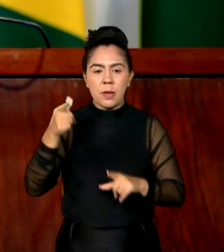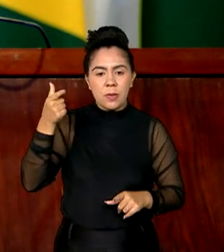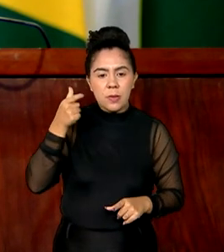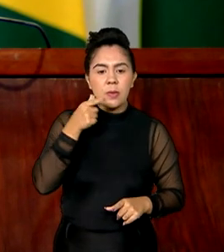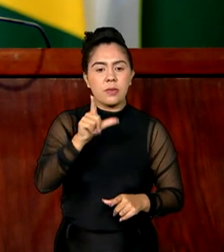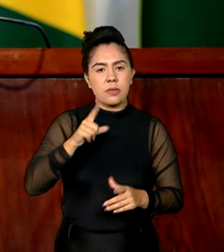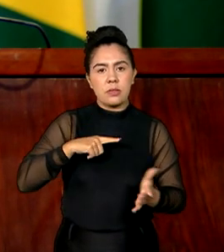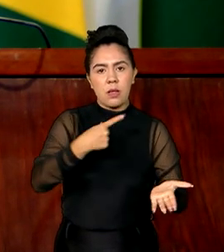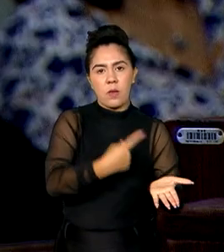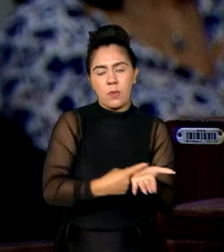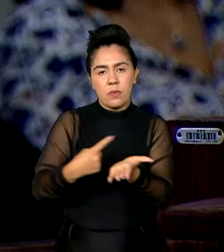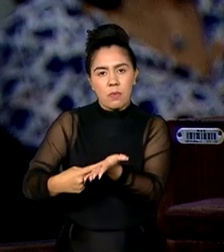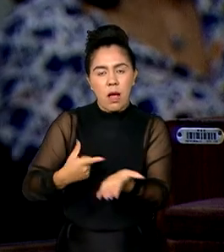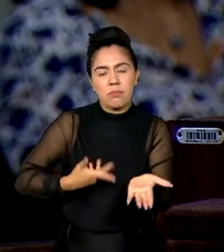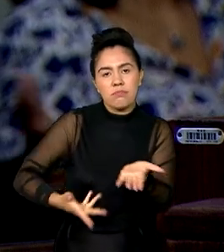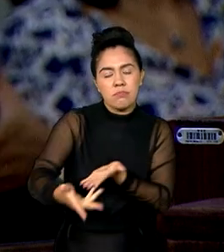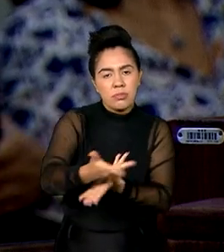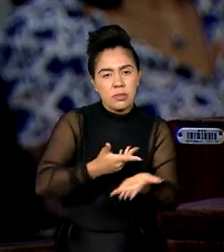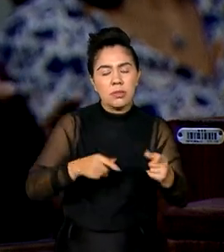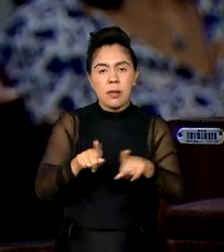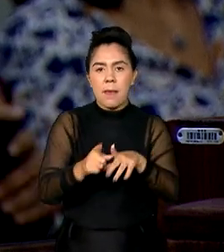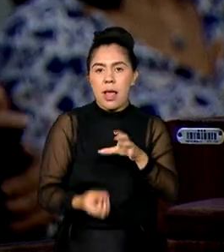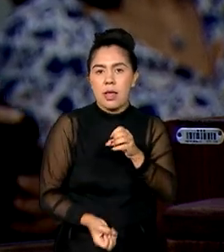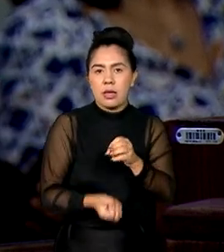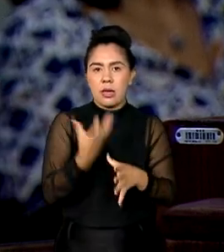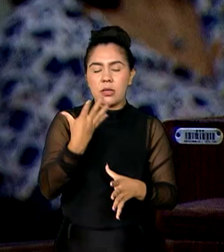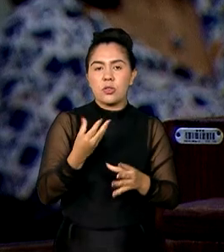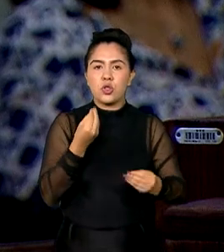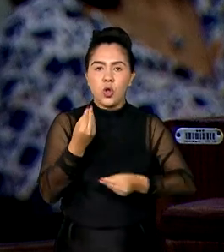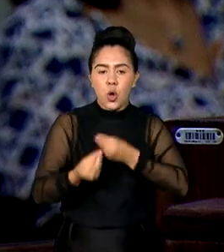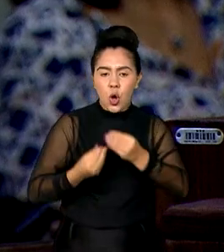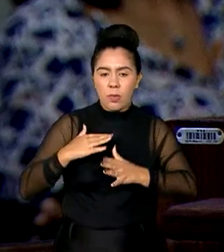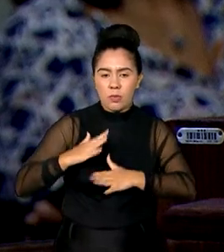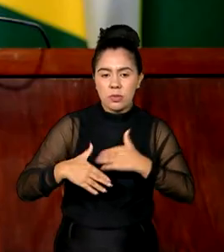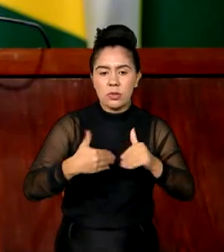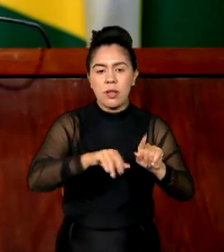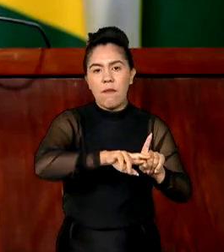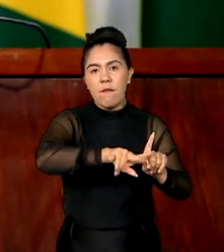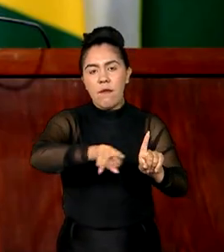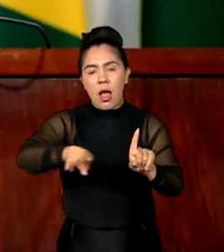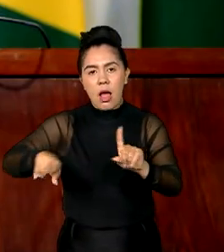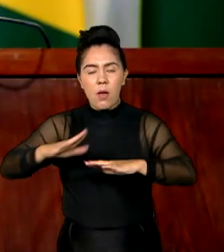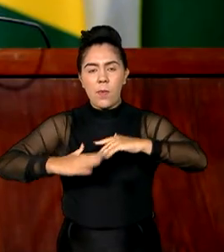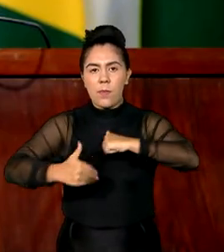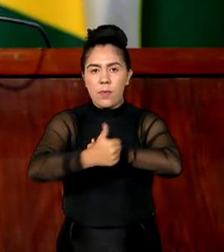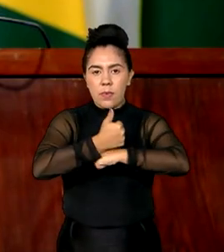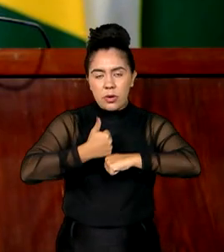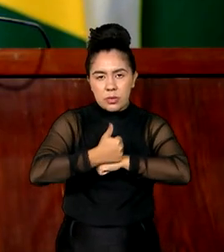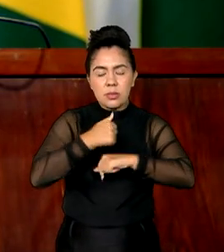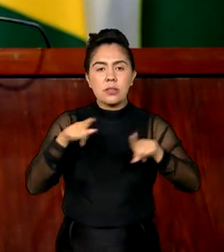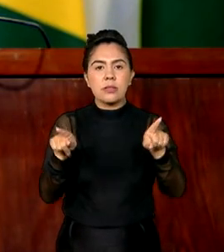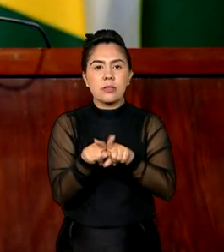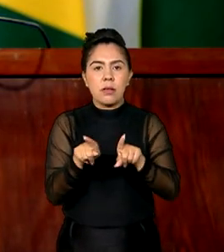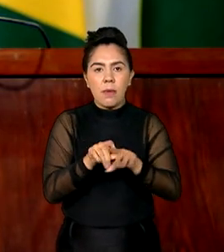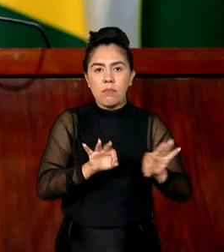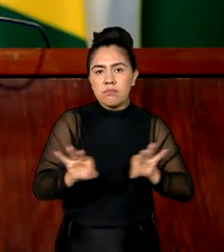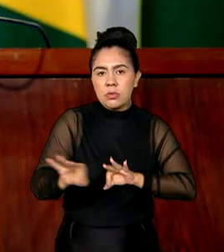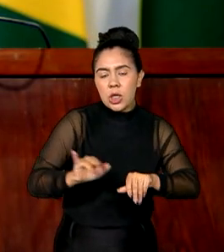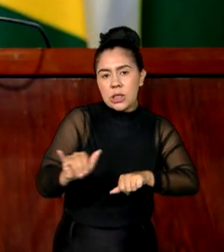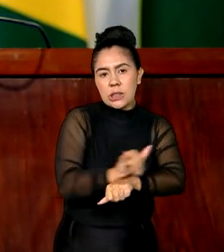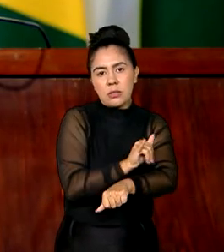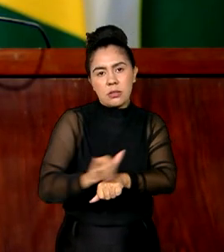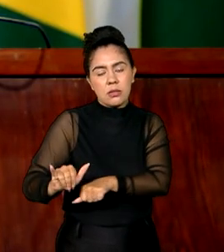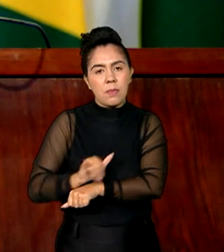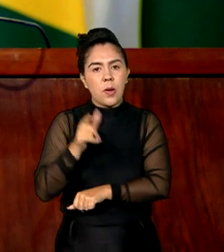extratos intermediários, a criação de trilhas profissionais distintas e optativas e a introdução de mecanismos para